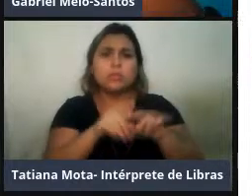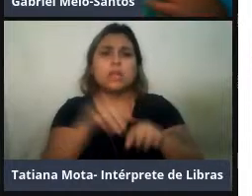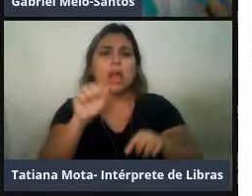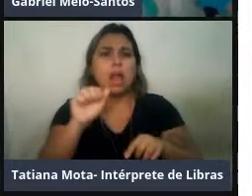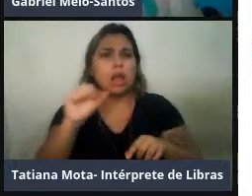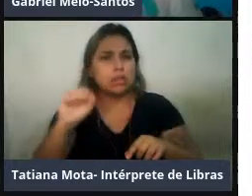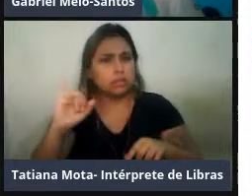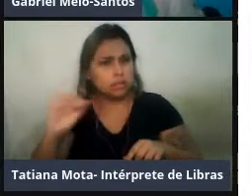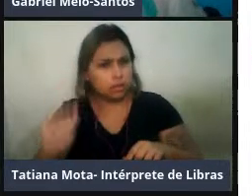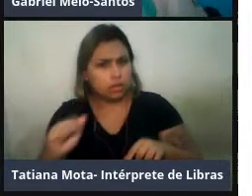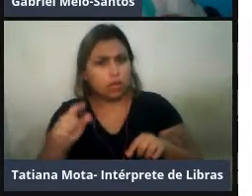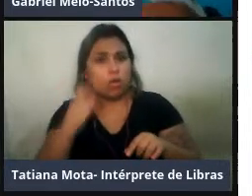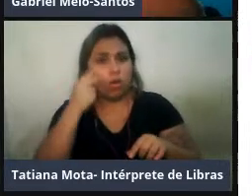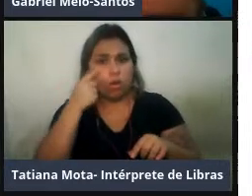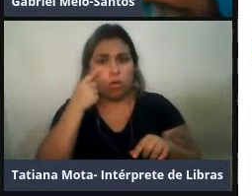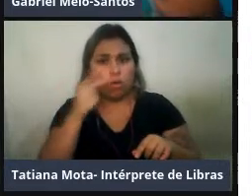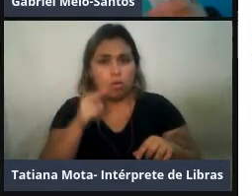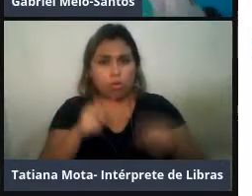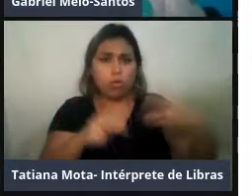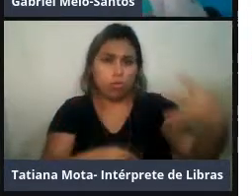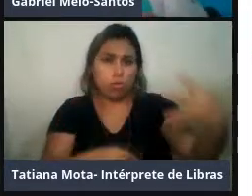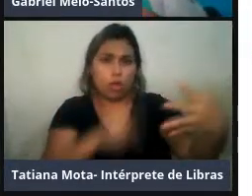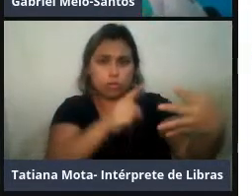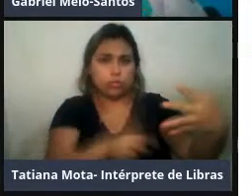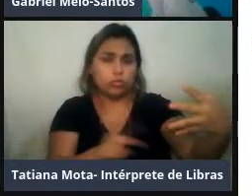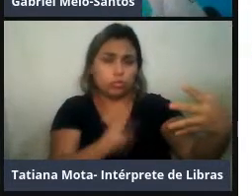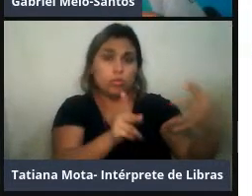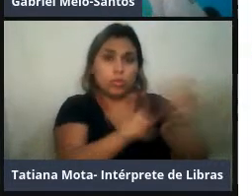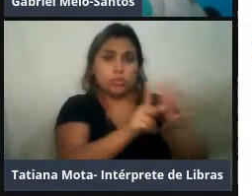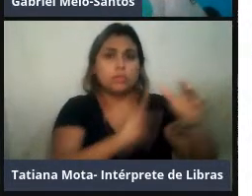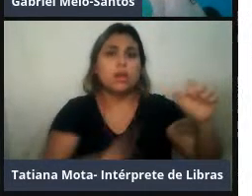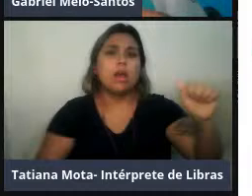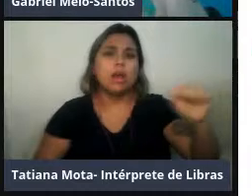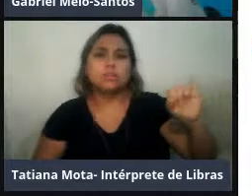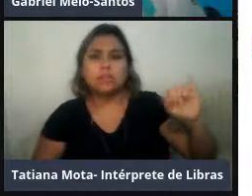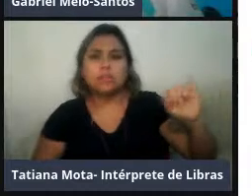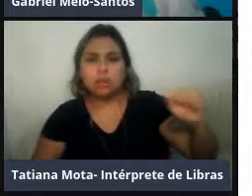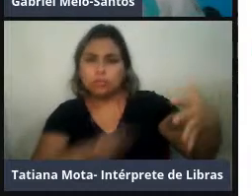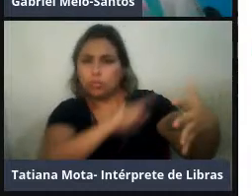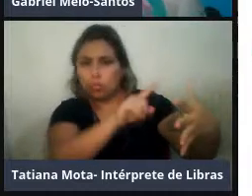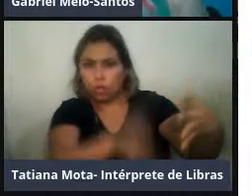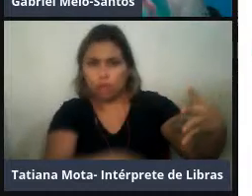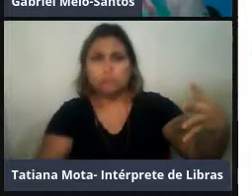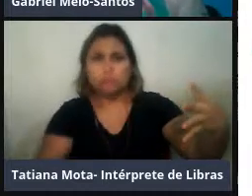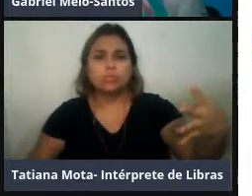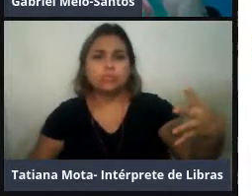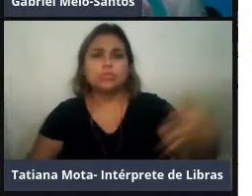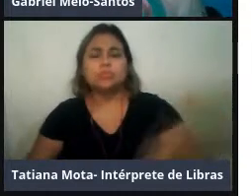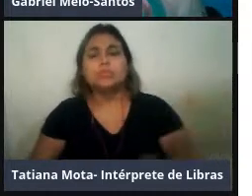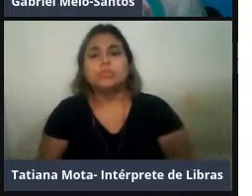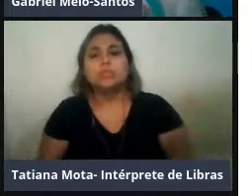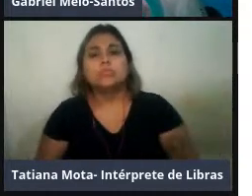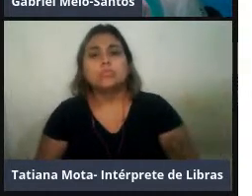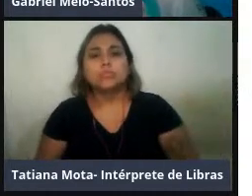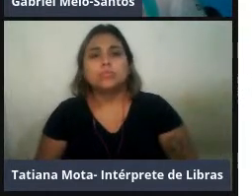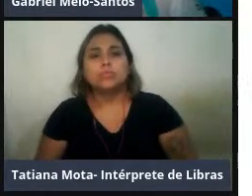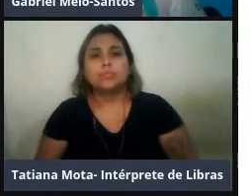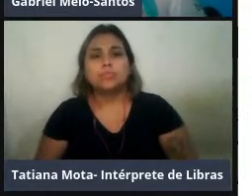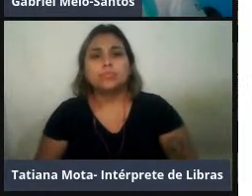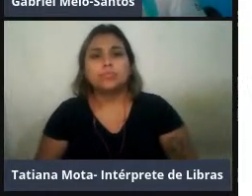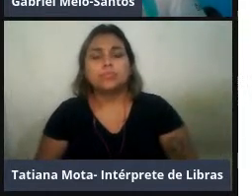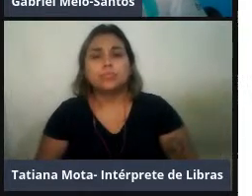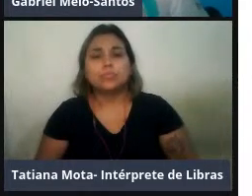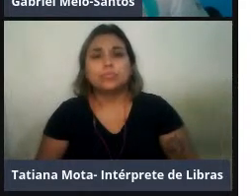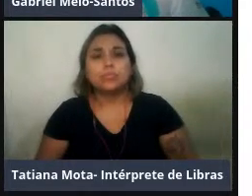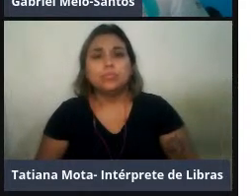então a gente tem aqui quatro gêneros na Ásia, né, Platanista, Lipotes, Nelfocena e Orcela. E também a gente está aqui na